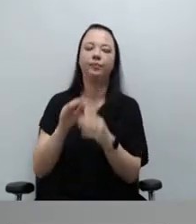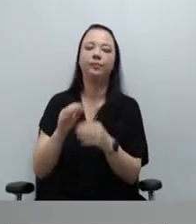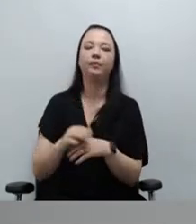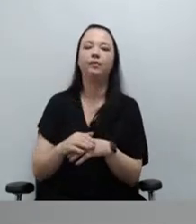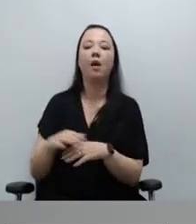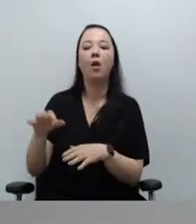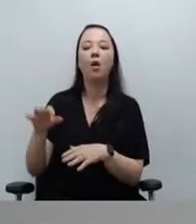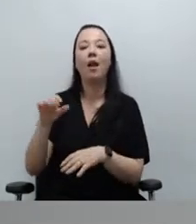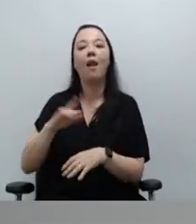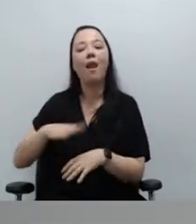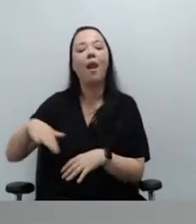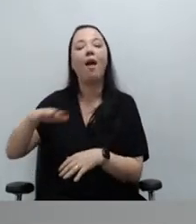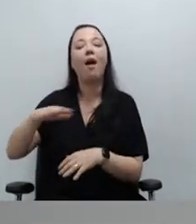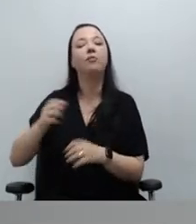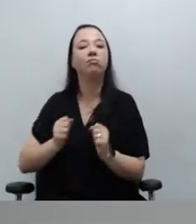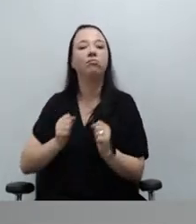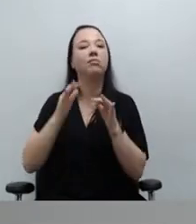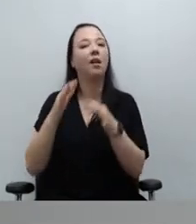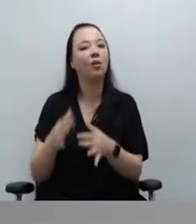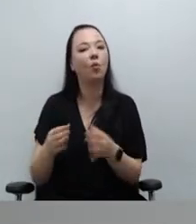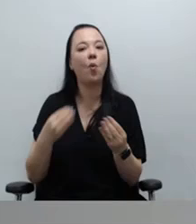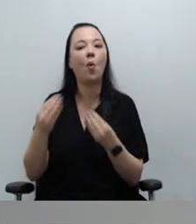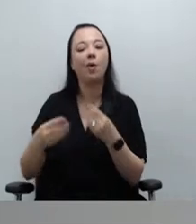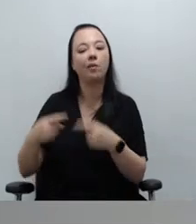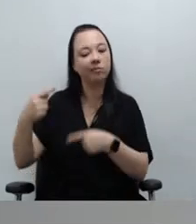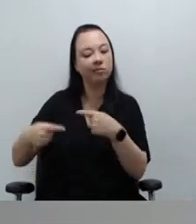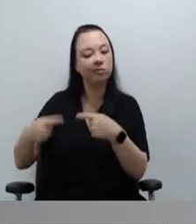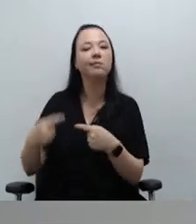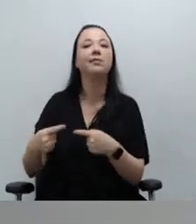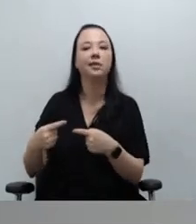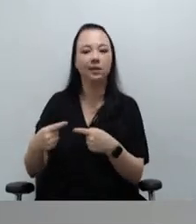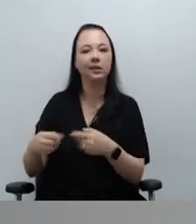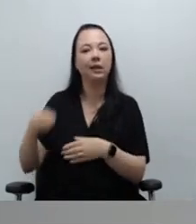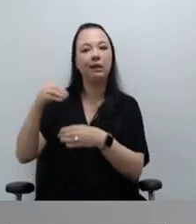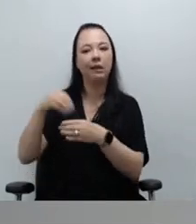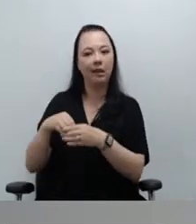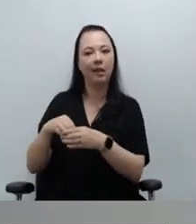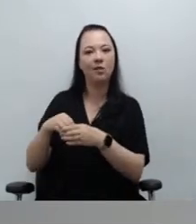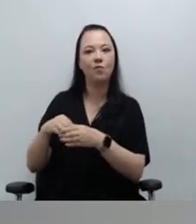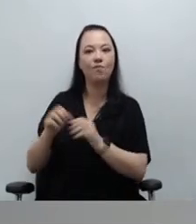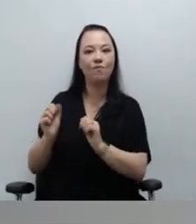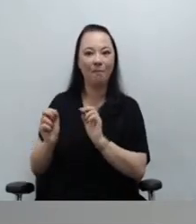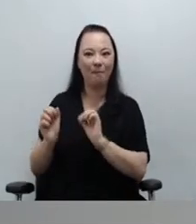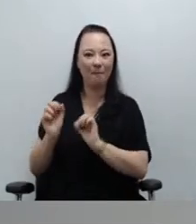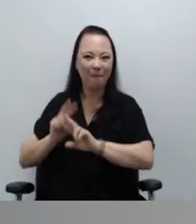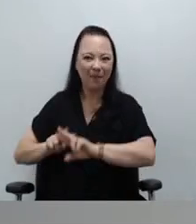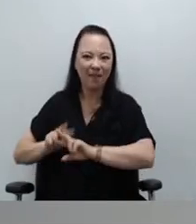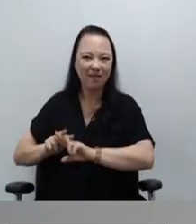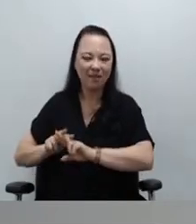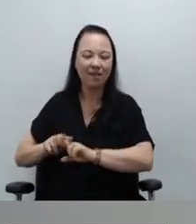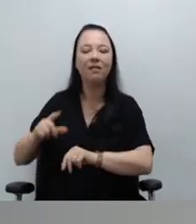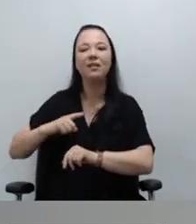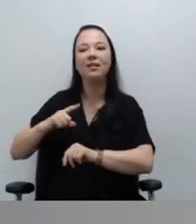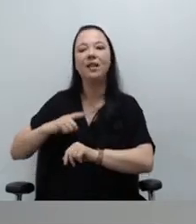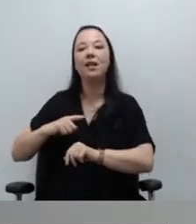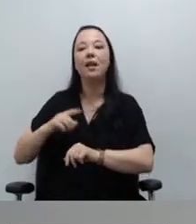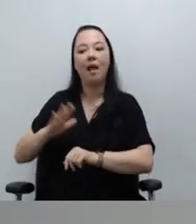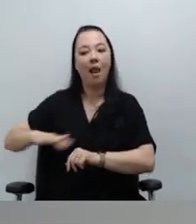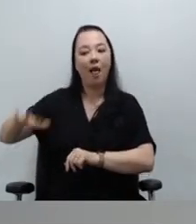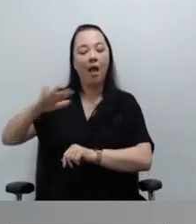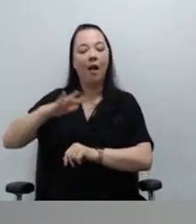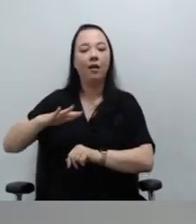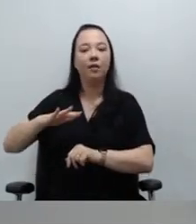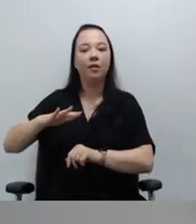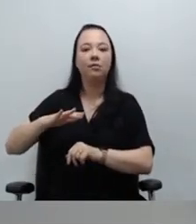bastante diretamente em razão da política mães em cárcere, tem dois serviços de acolhimento, uma casa lá que